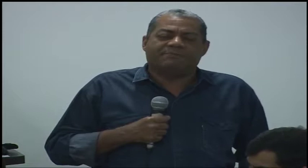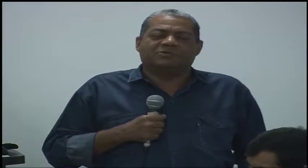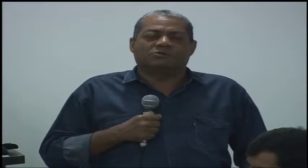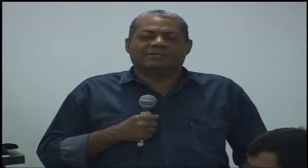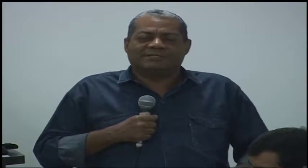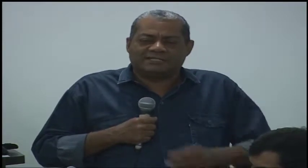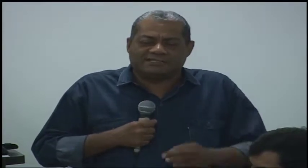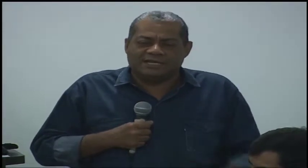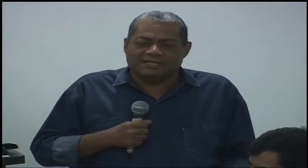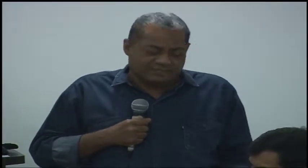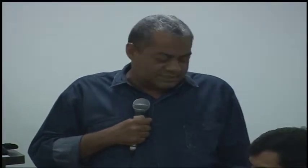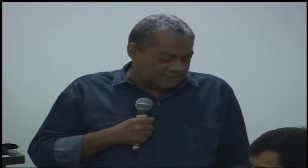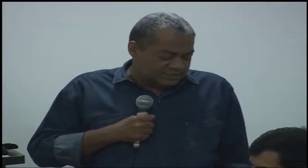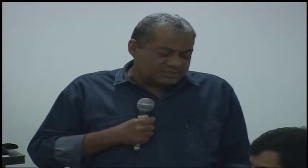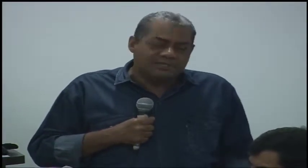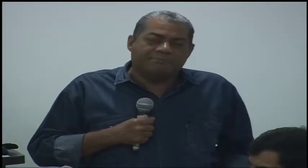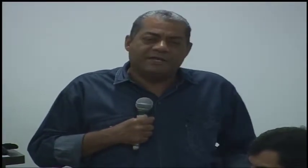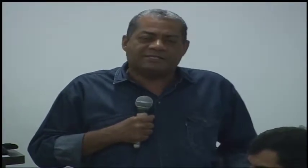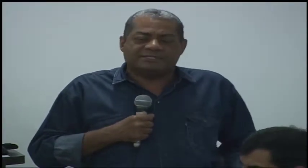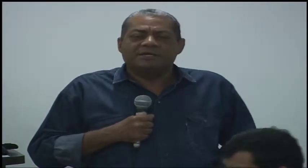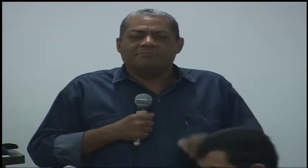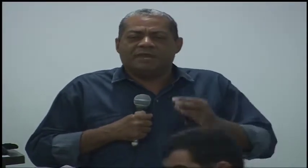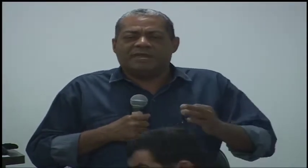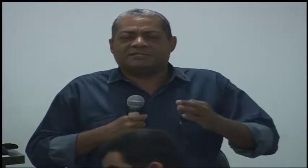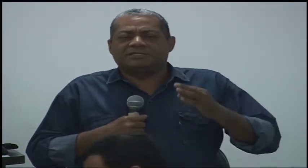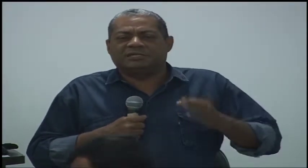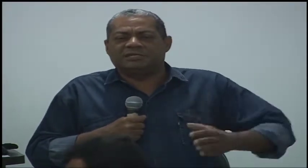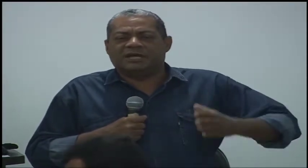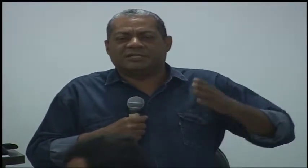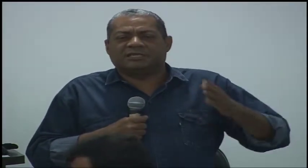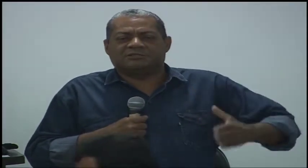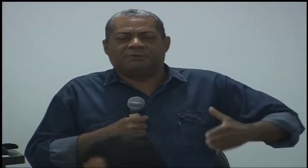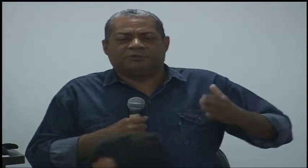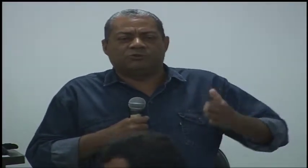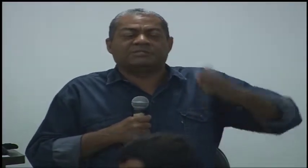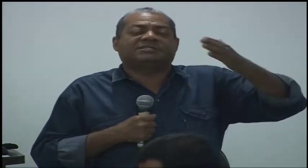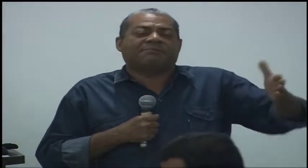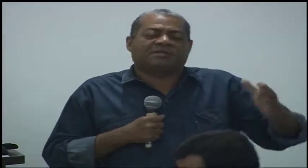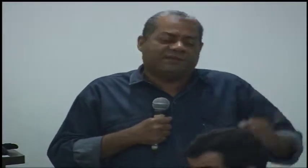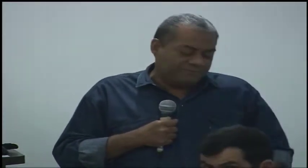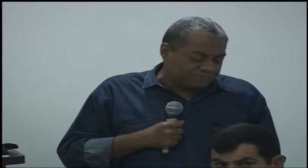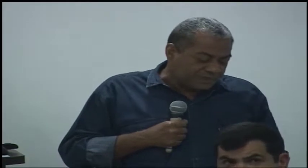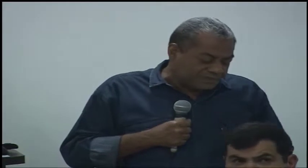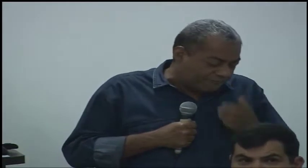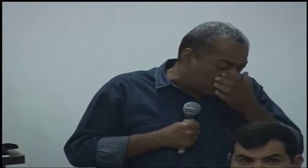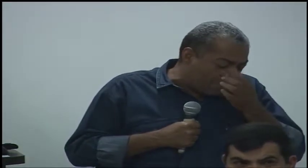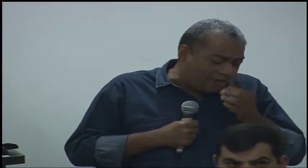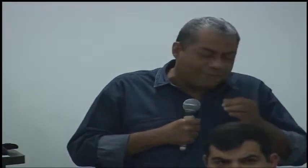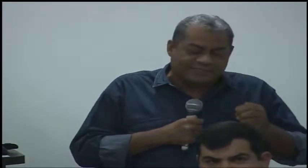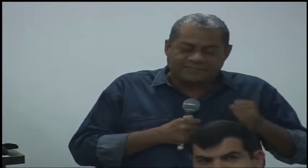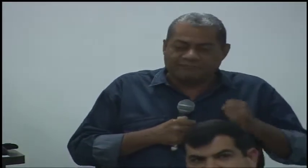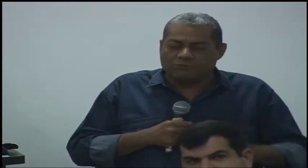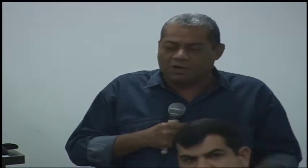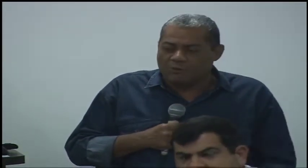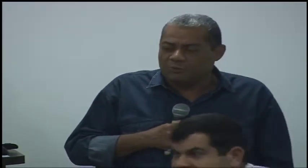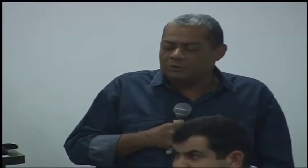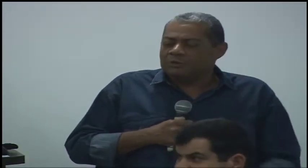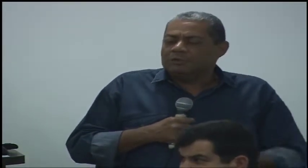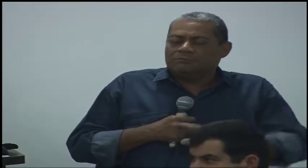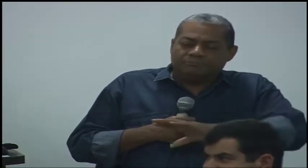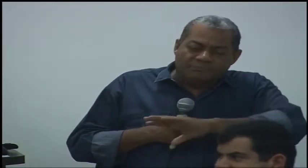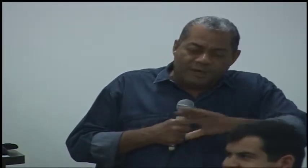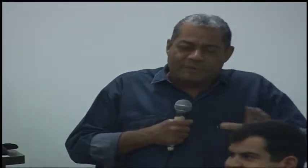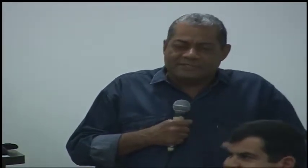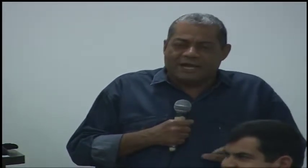de pessoas, dezenas de empresas, merecem dignidade, respeito, coisa que sempre teve. Sempre foi um bairro pacífico, calmo,